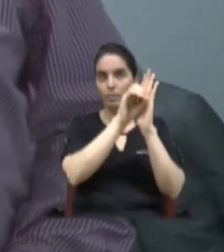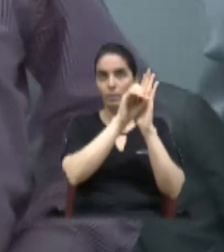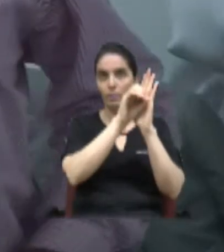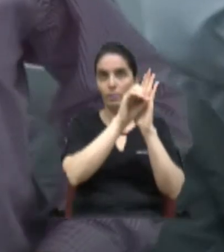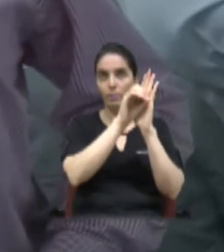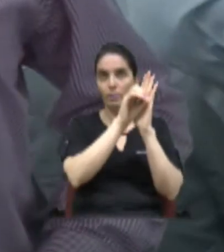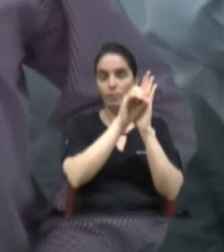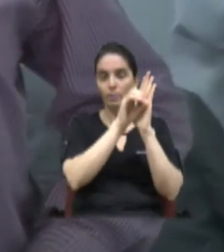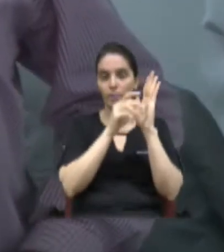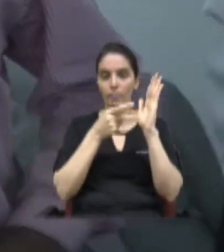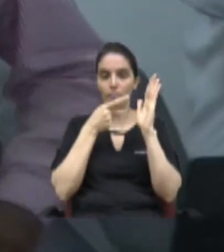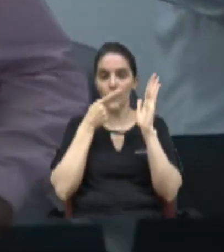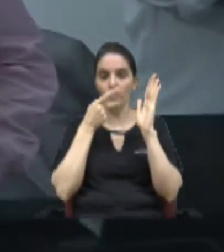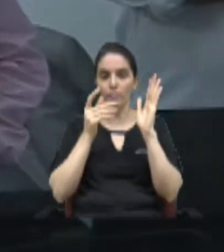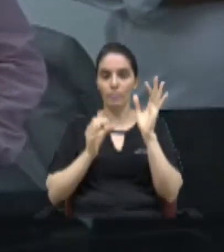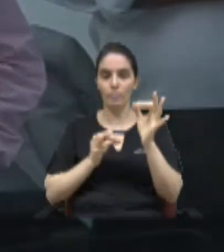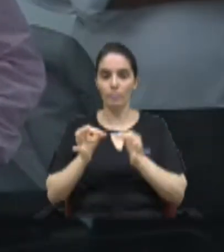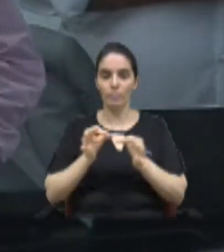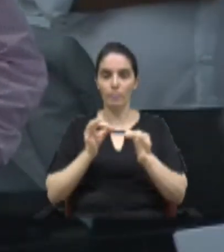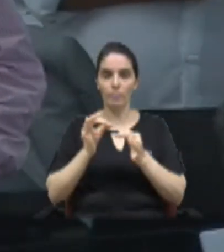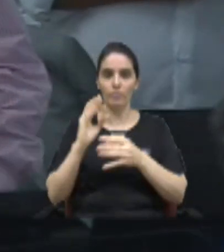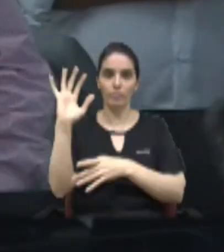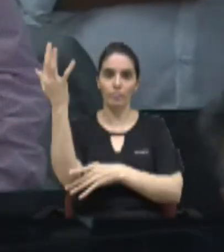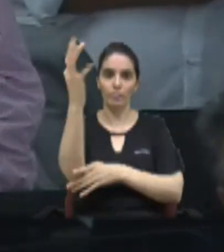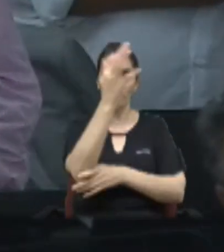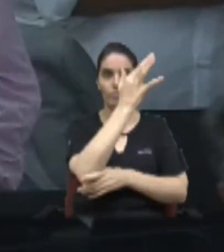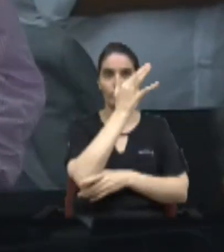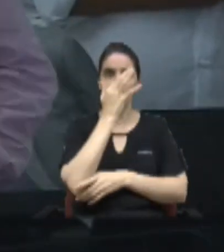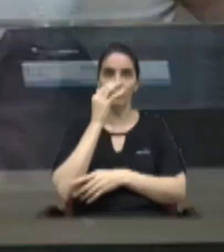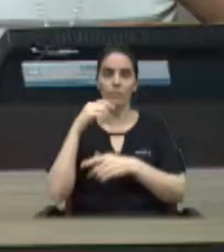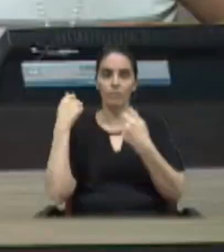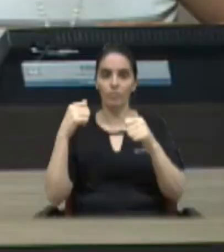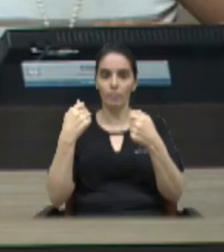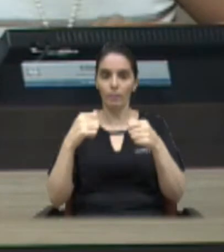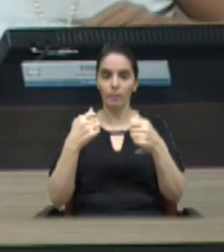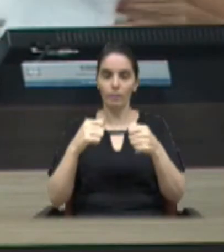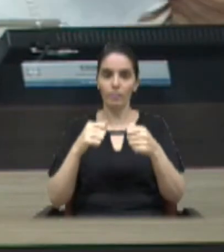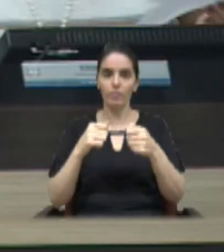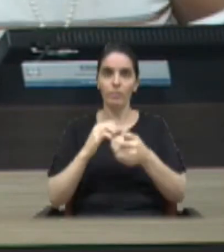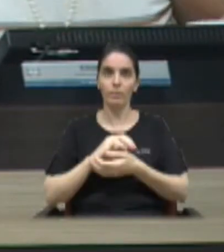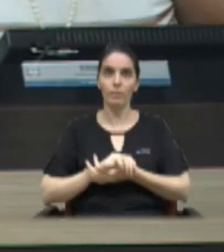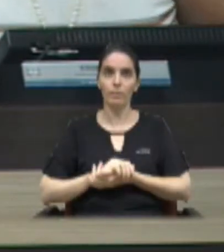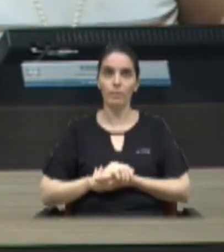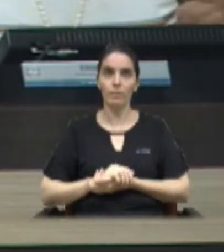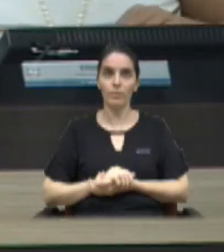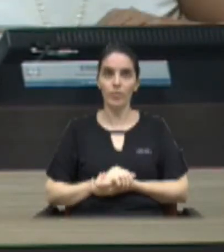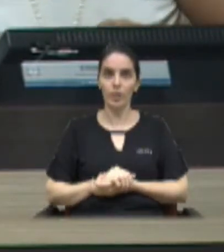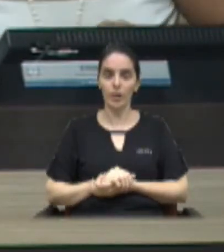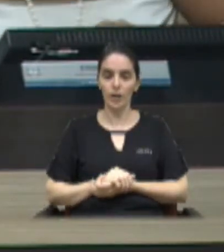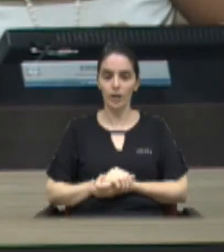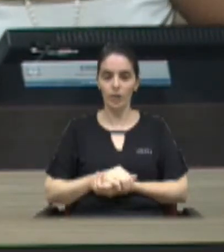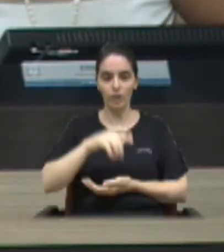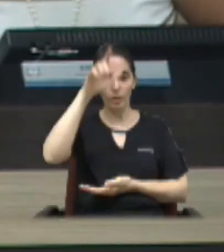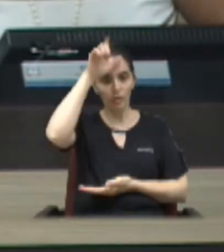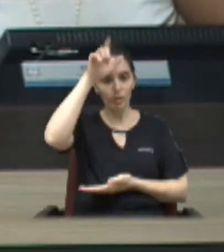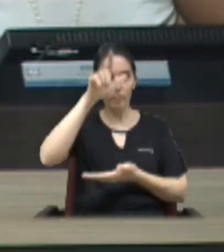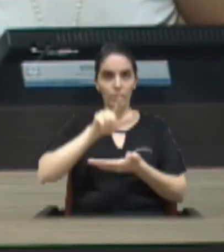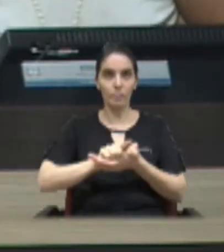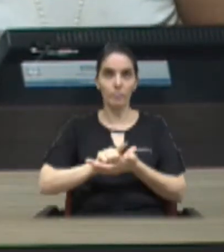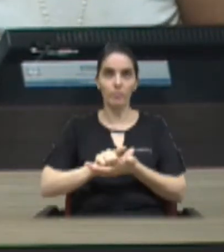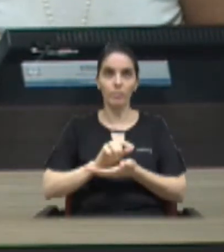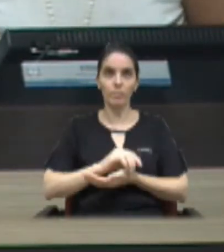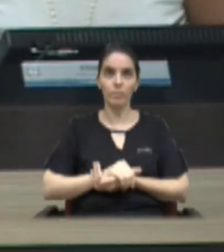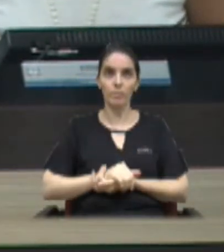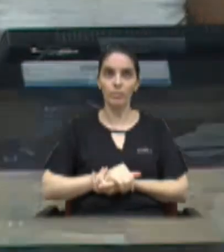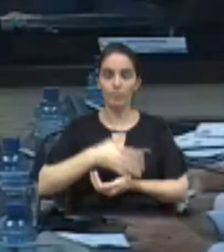que trata de um projeto sobre a arborização eu preciso da anuência dos líderes